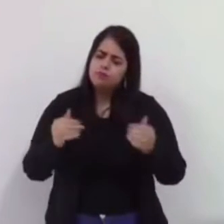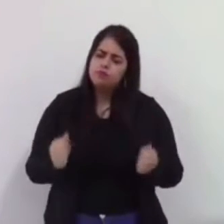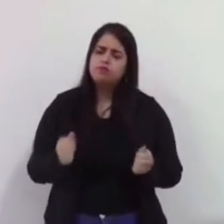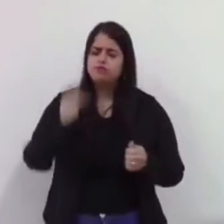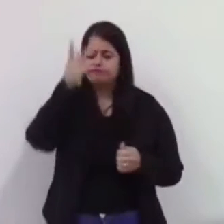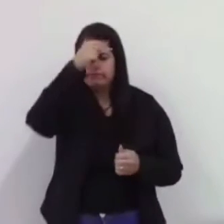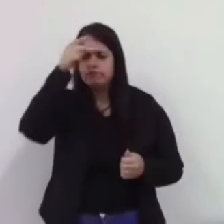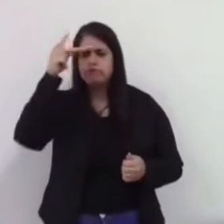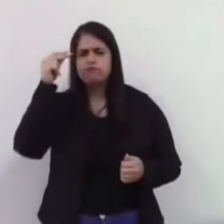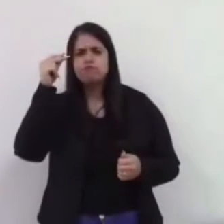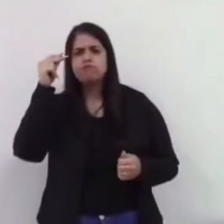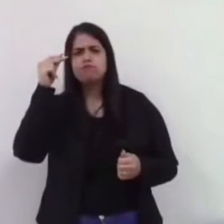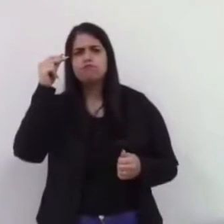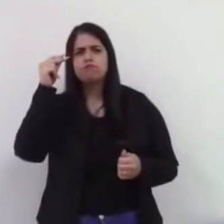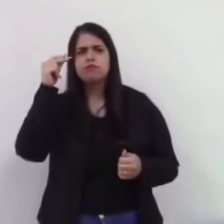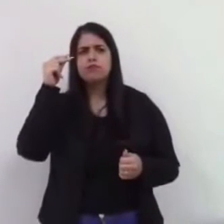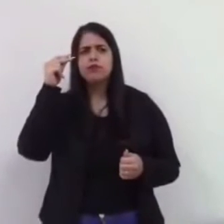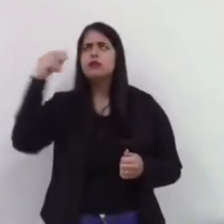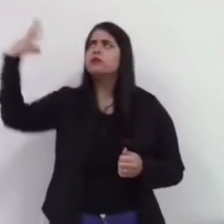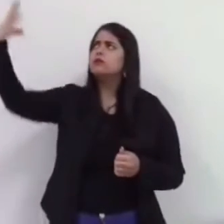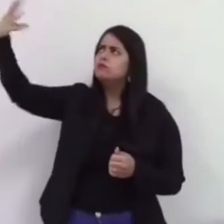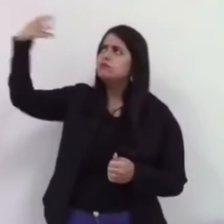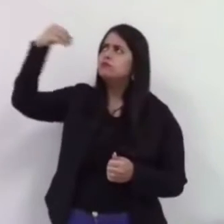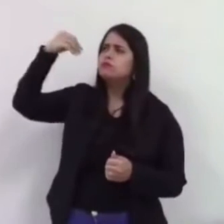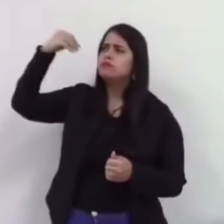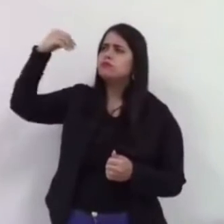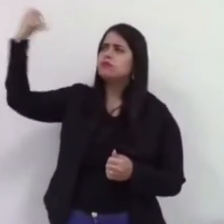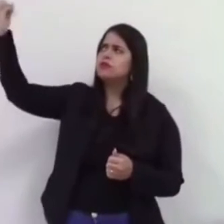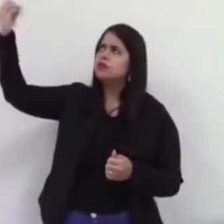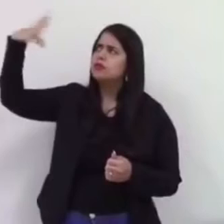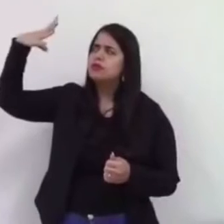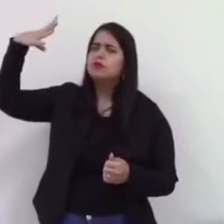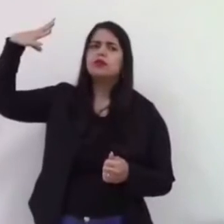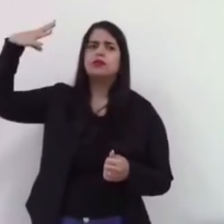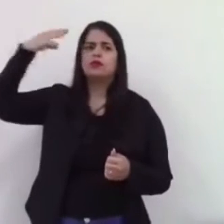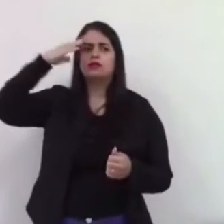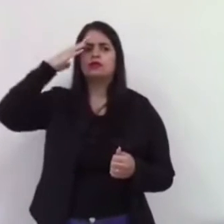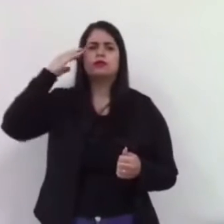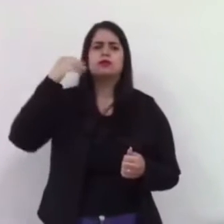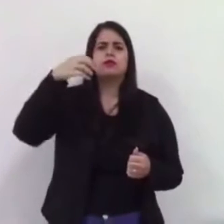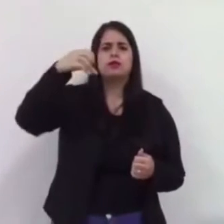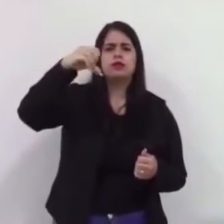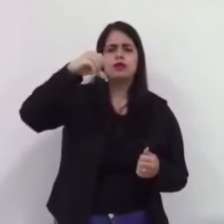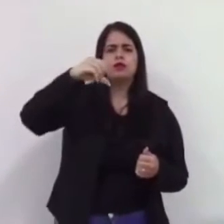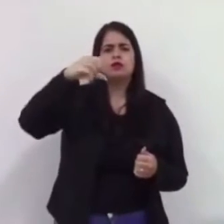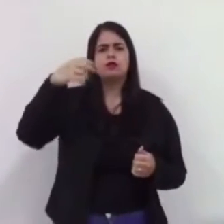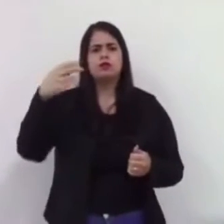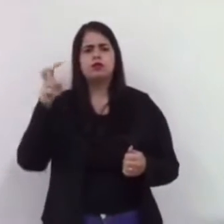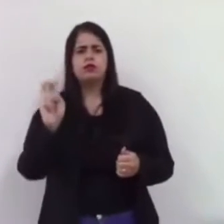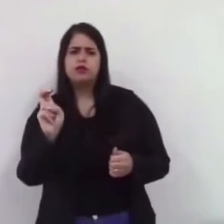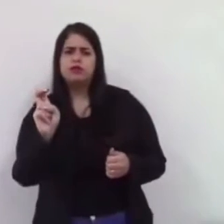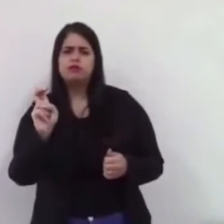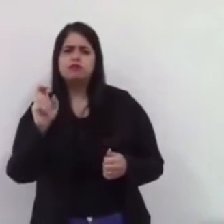da iluminação pública, que a gestão anterior deixou 95% da iluminação,